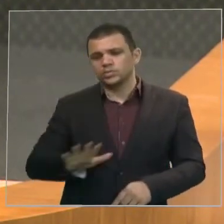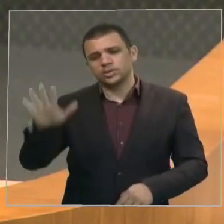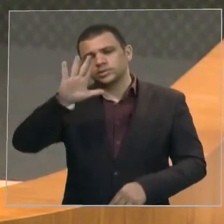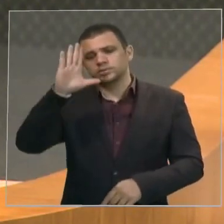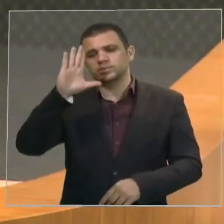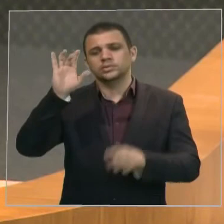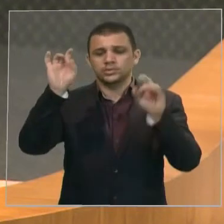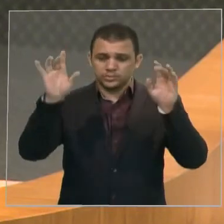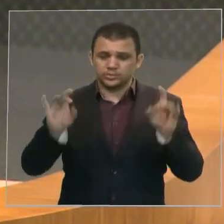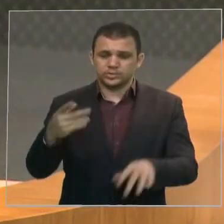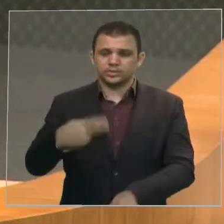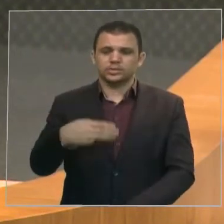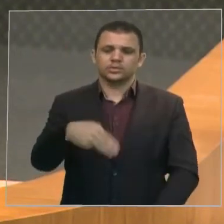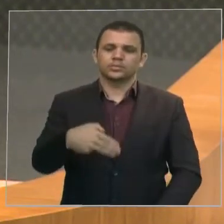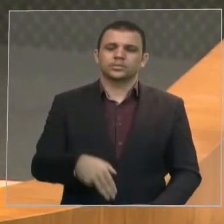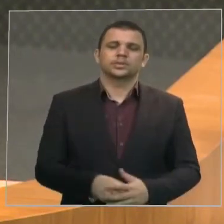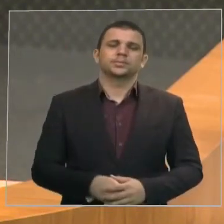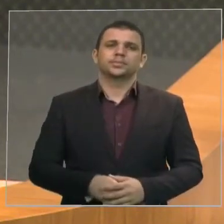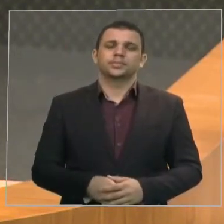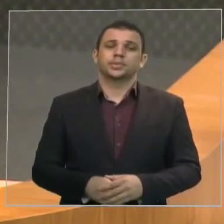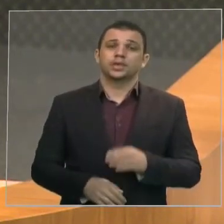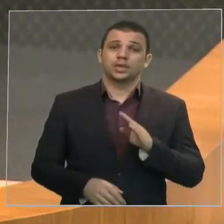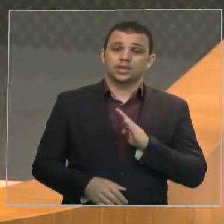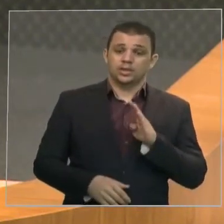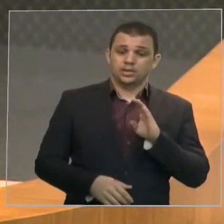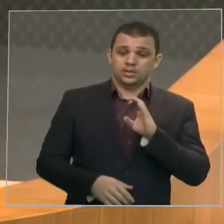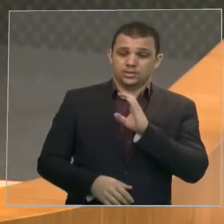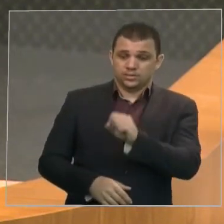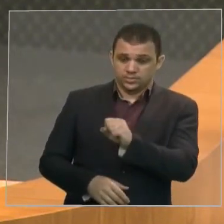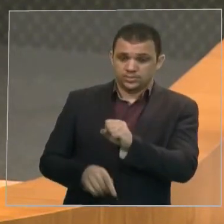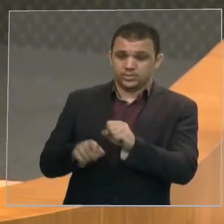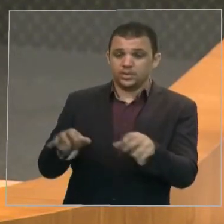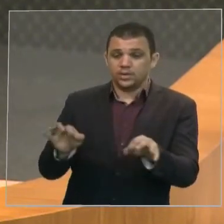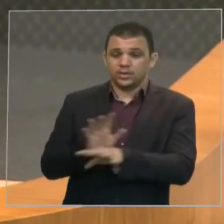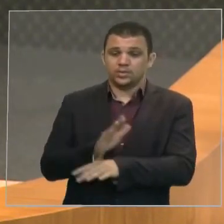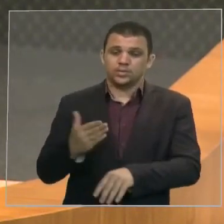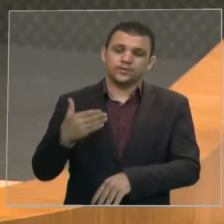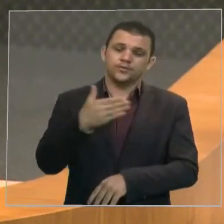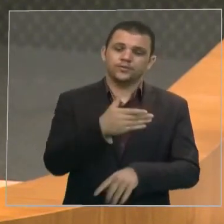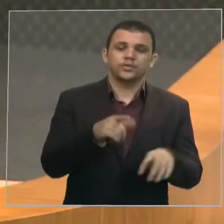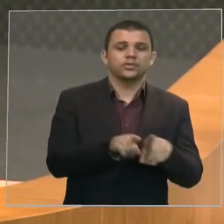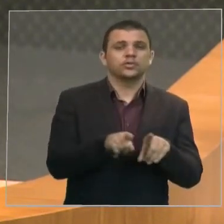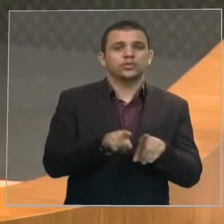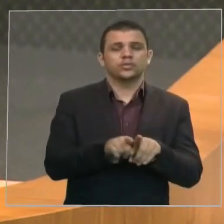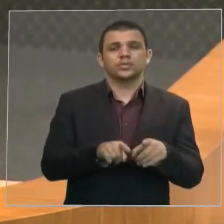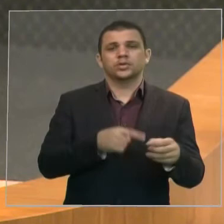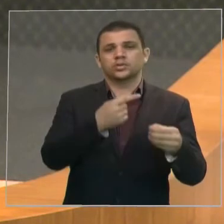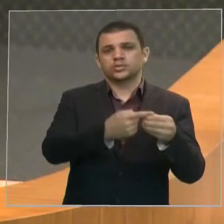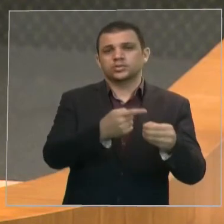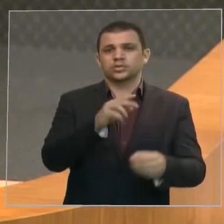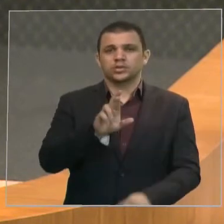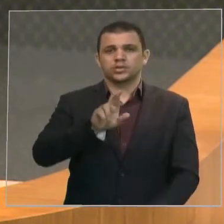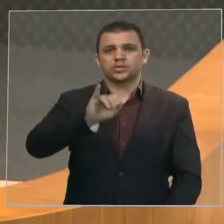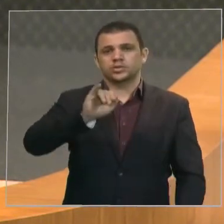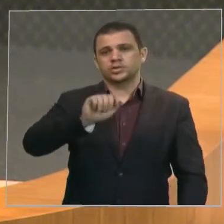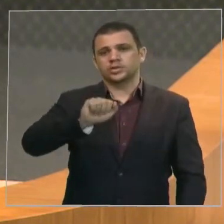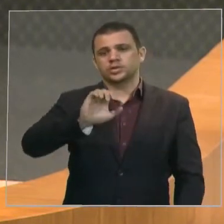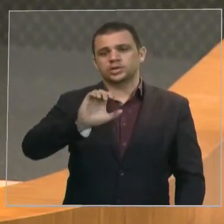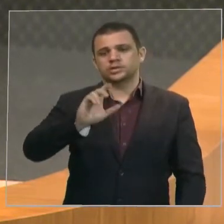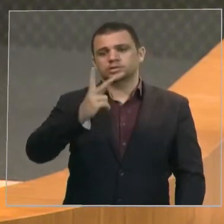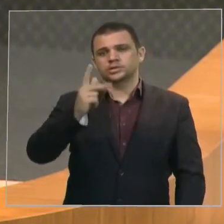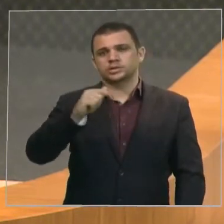Reachão, município de Carolina, em Carolina, seu presidente, só para concluir, tivemos uma reunião com os conselheiros